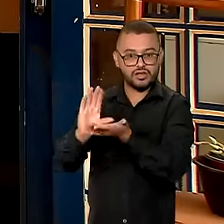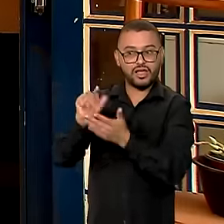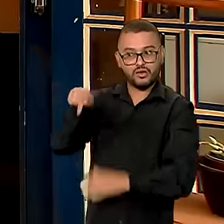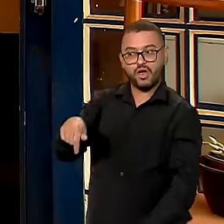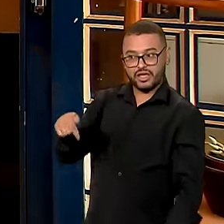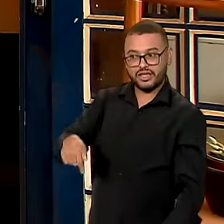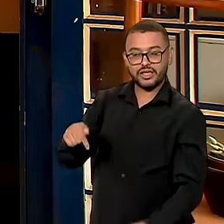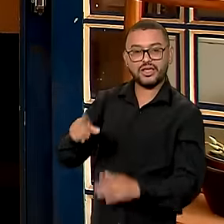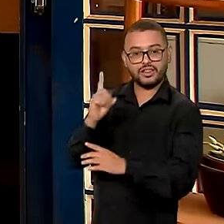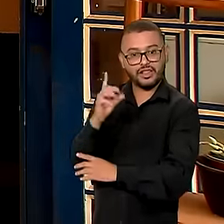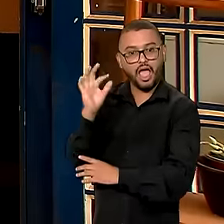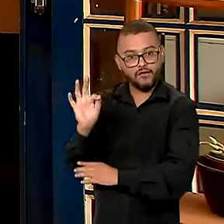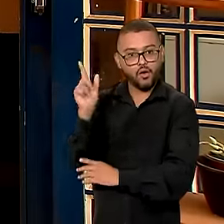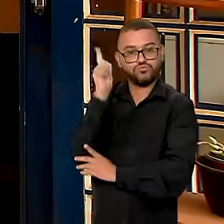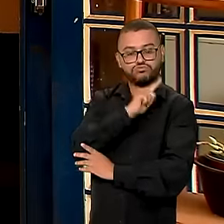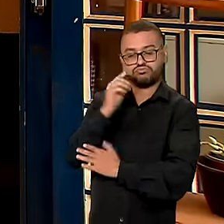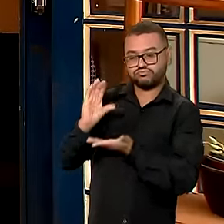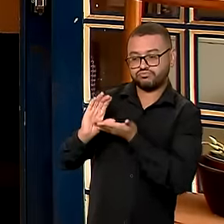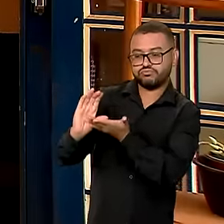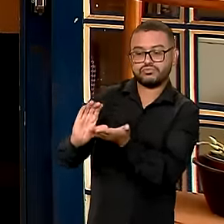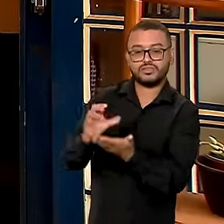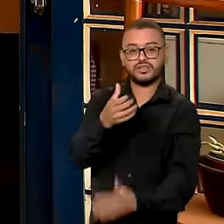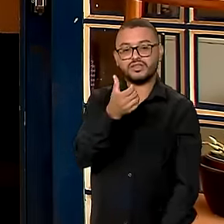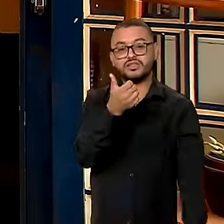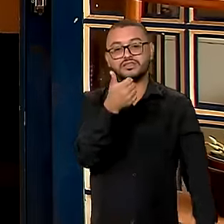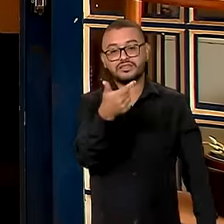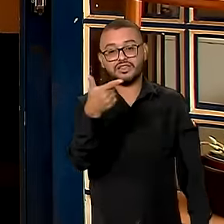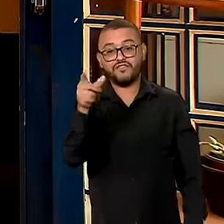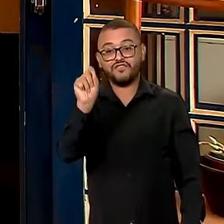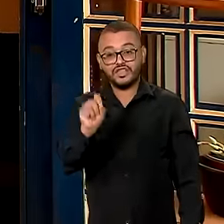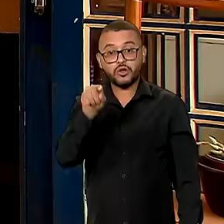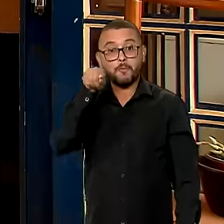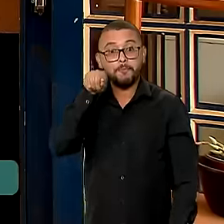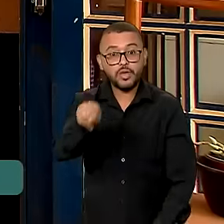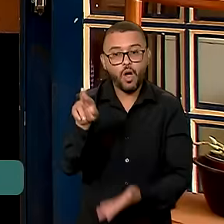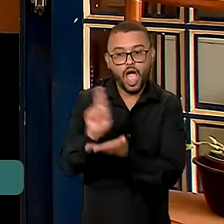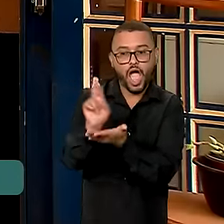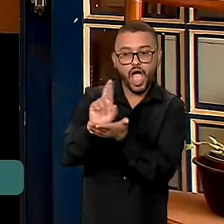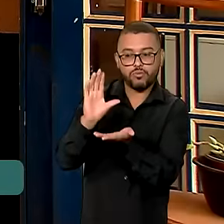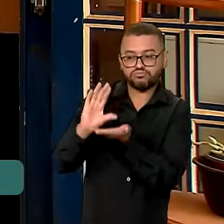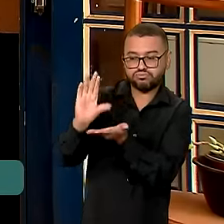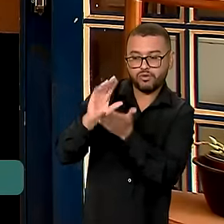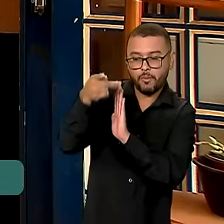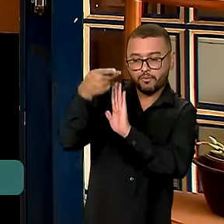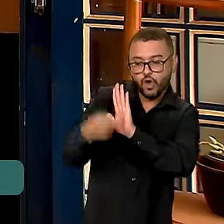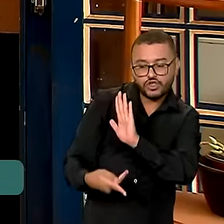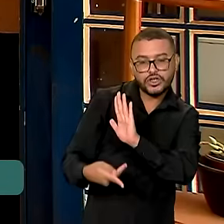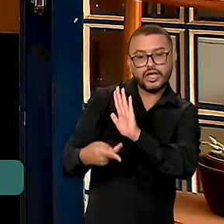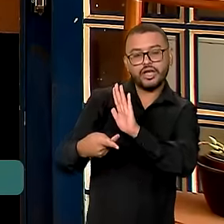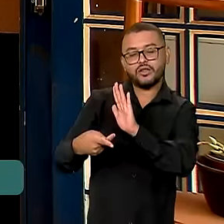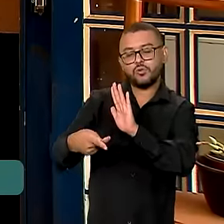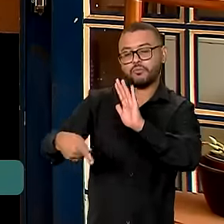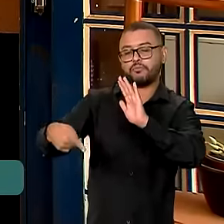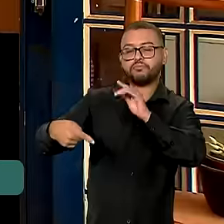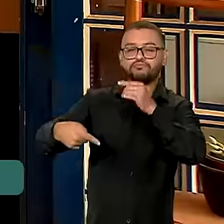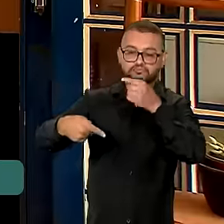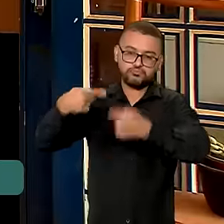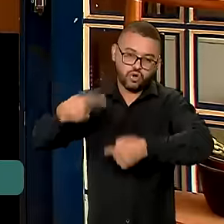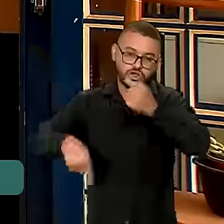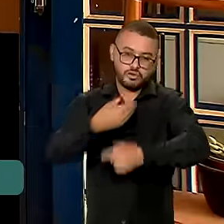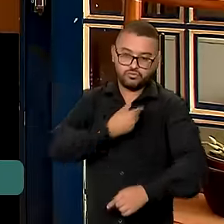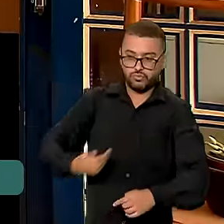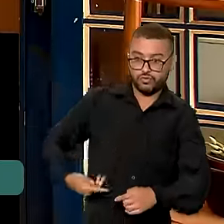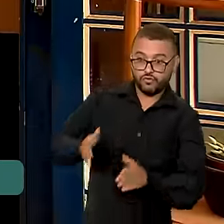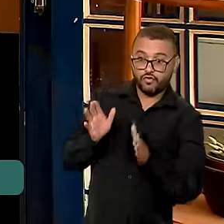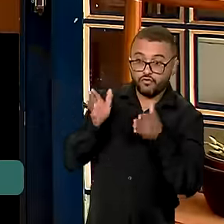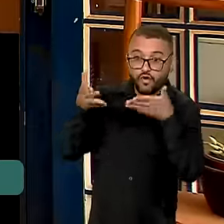no Distrito Federal, vai receber 120 mil reais para aplicar em ações e políticas públicas destinadas